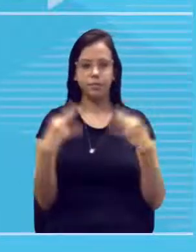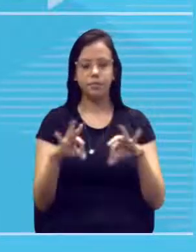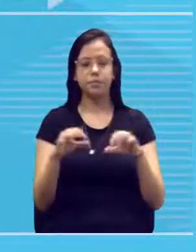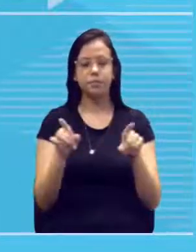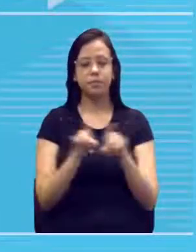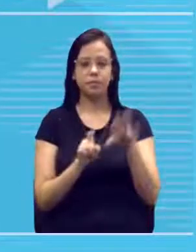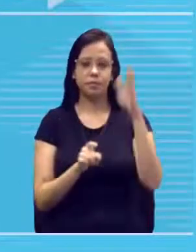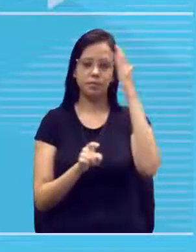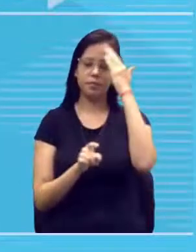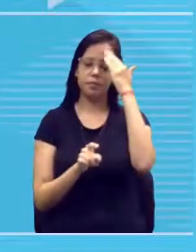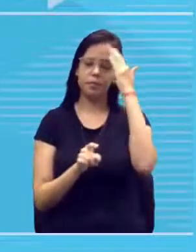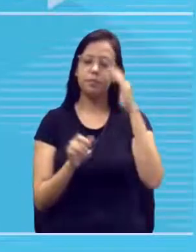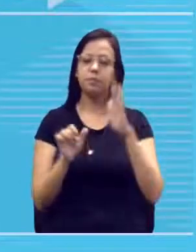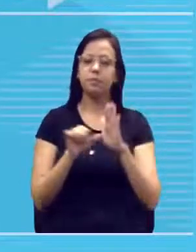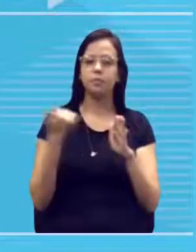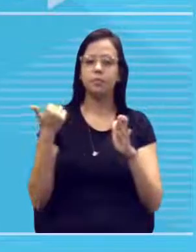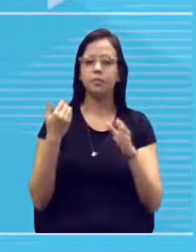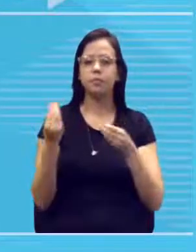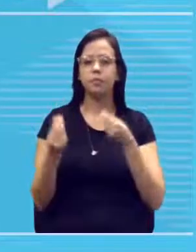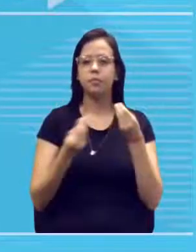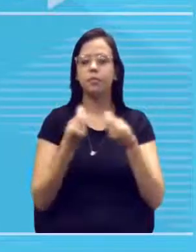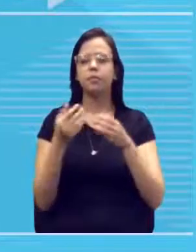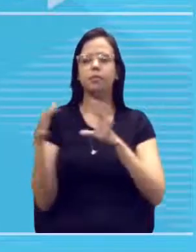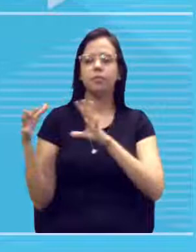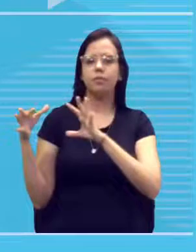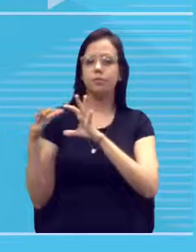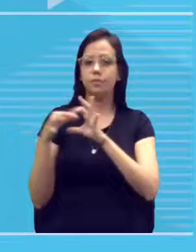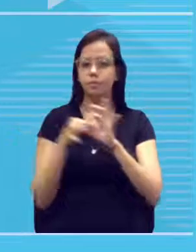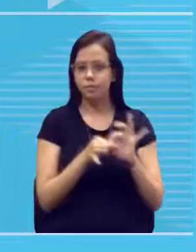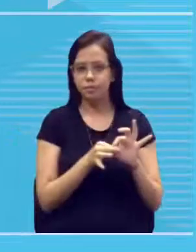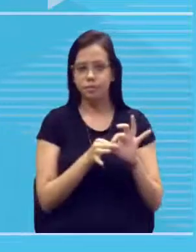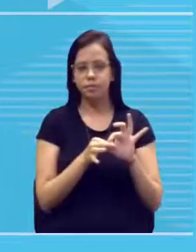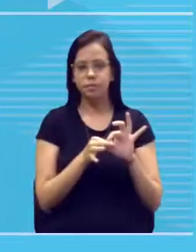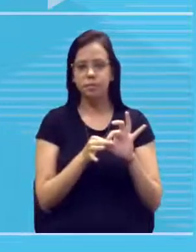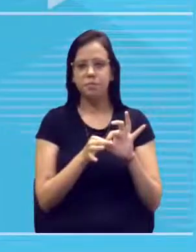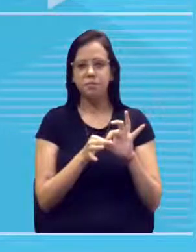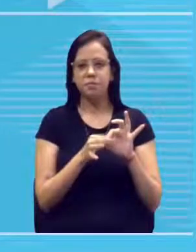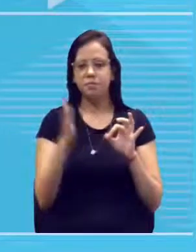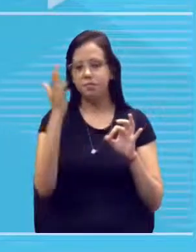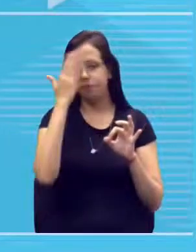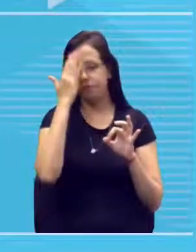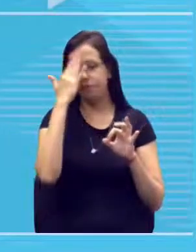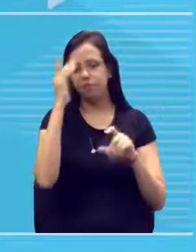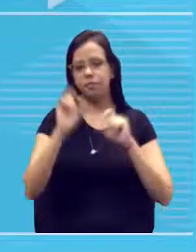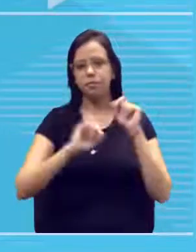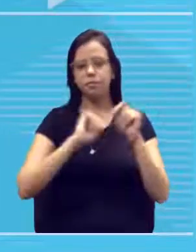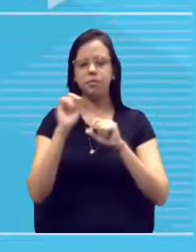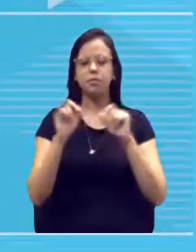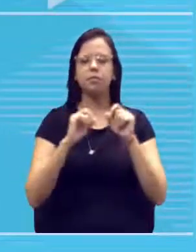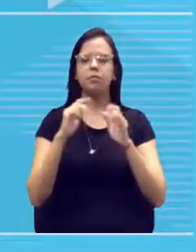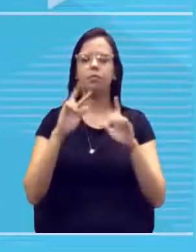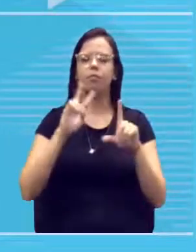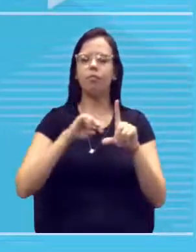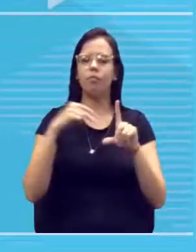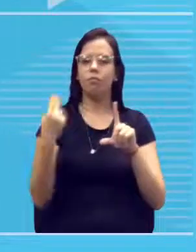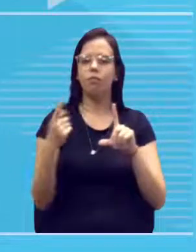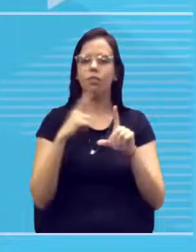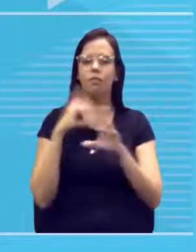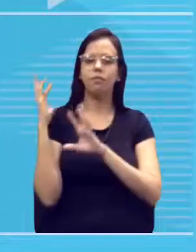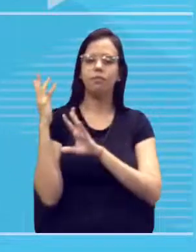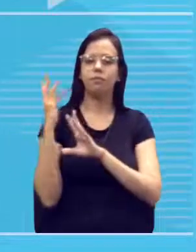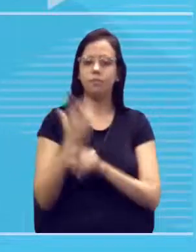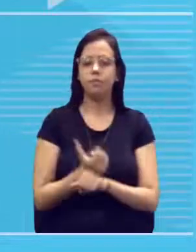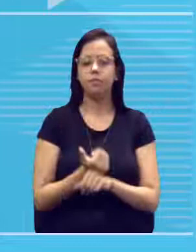Entender direitinho, primeiramente, contextualizar para vocês o que é esse heredograma para dar aquela revisão. E,